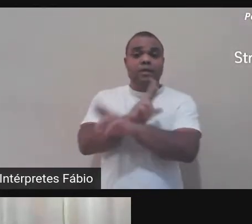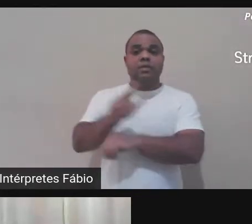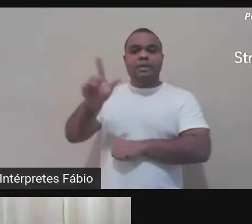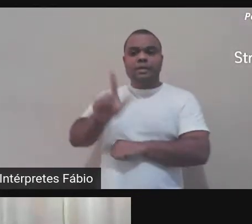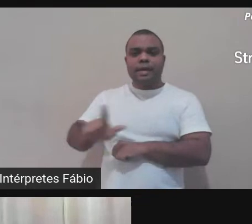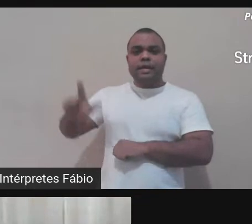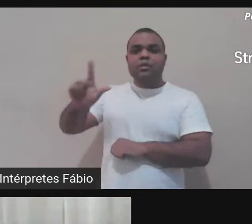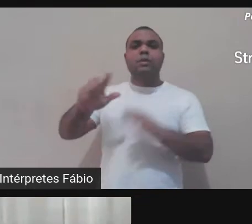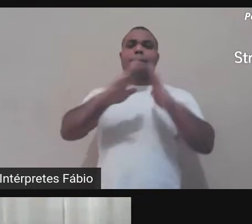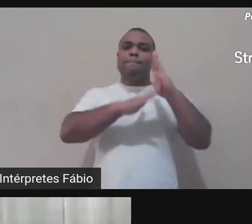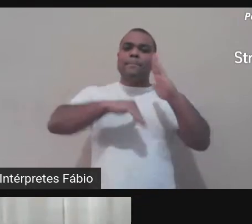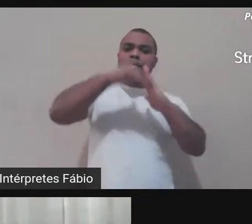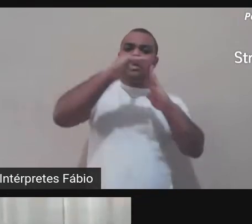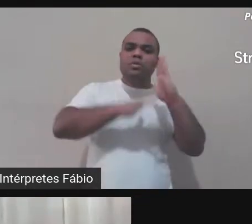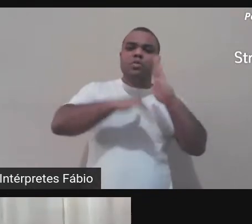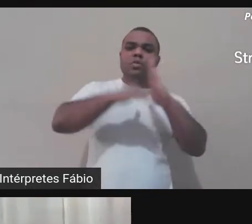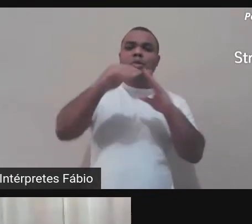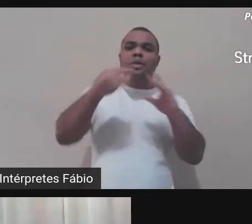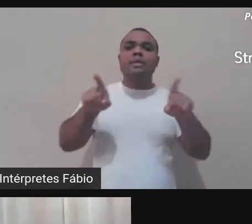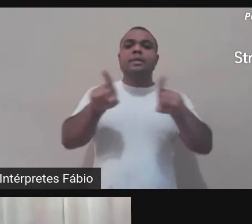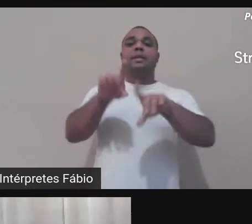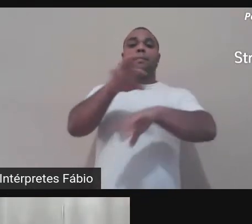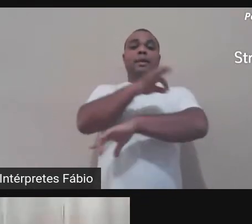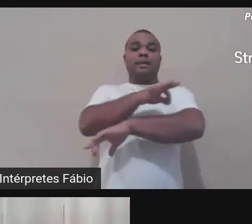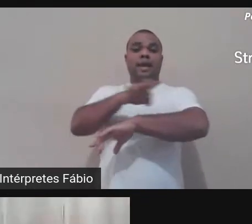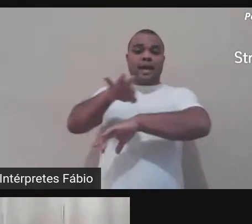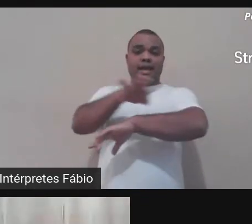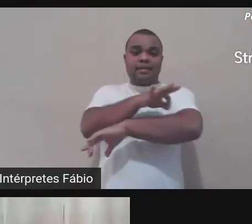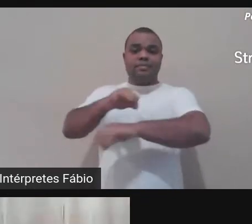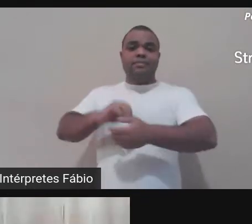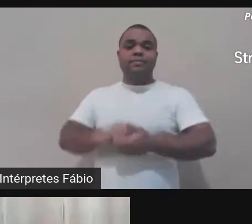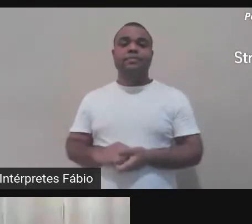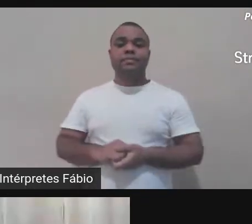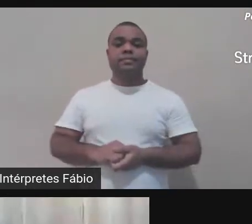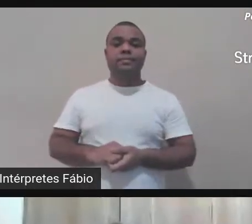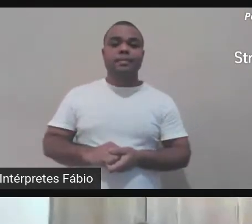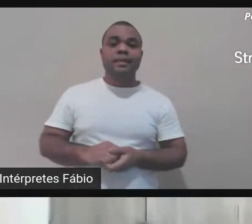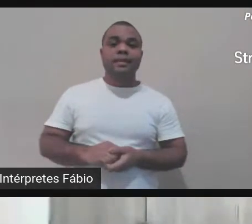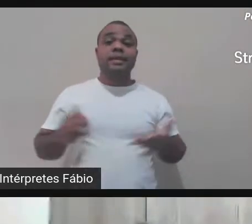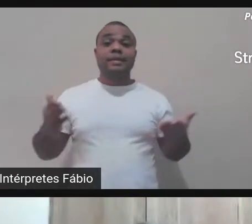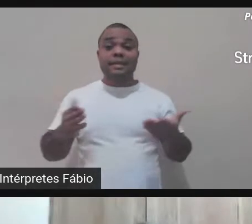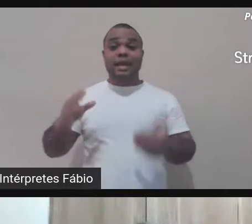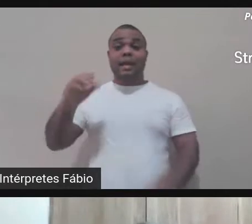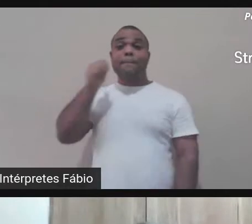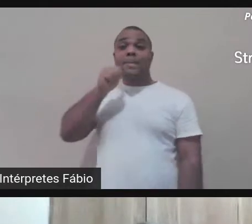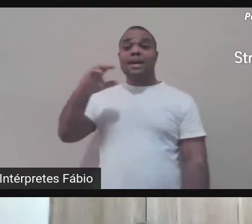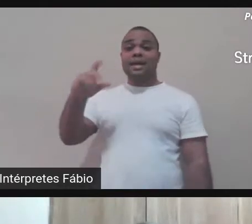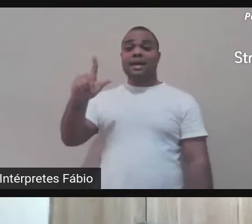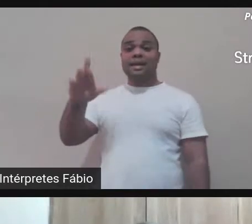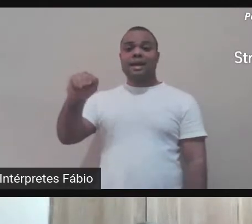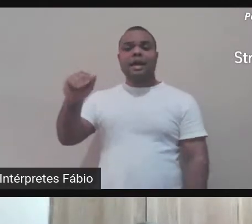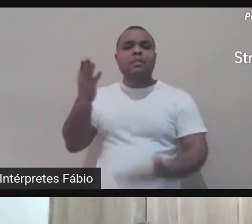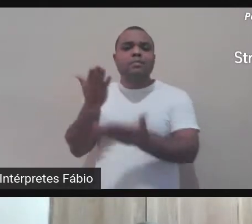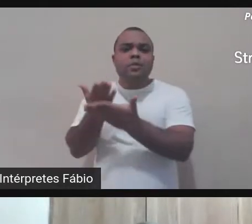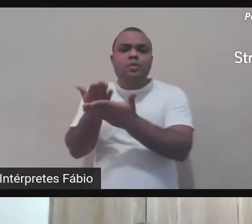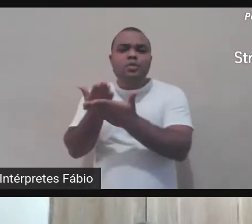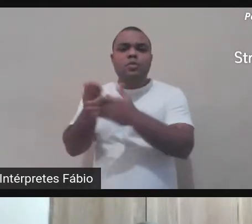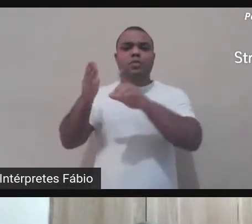e Arquitetura. Clara cursou Letras e fez mestrado em Estudos Literários pela UFMG.